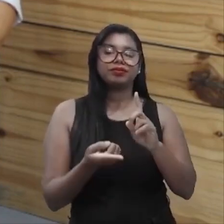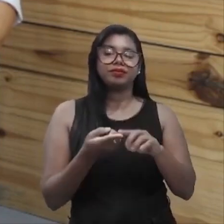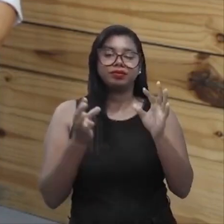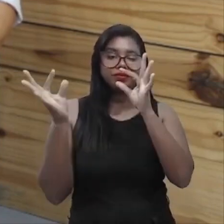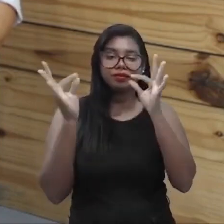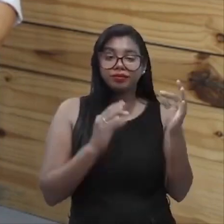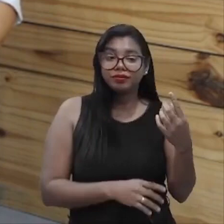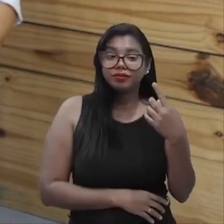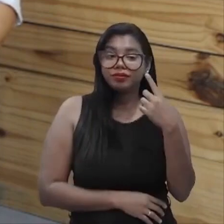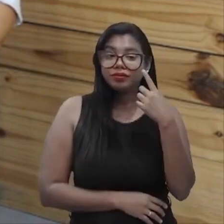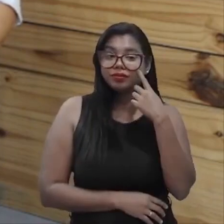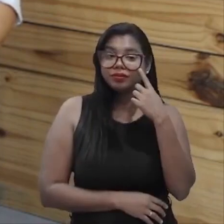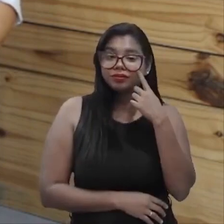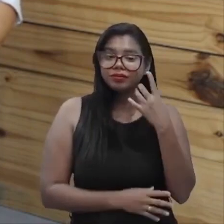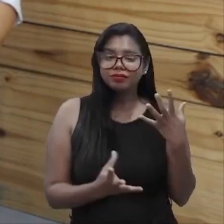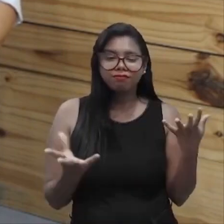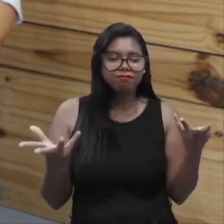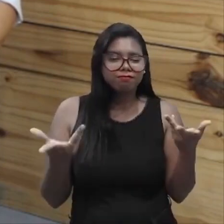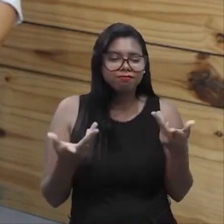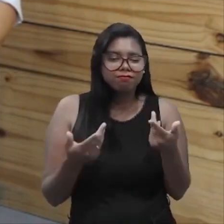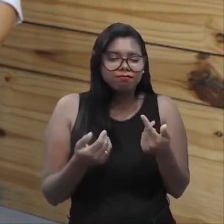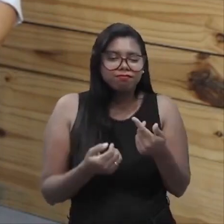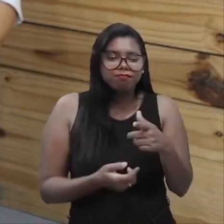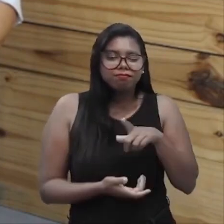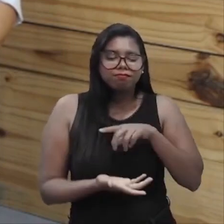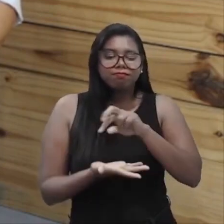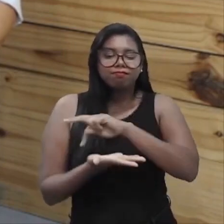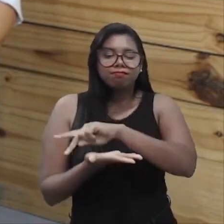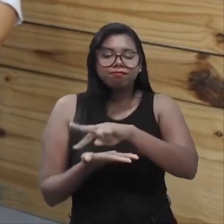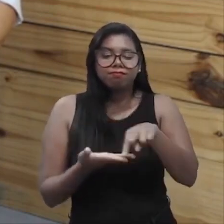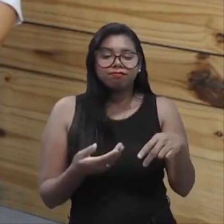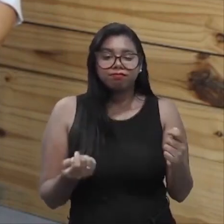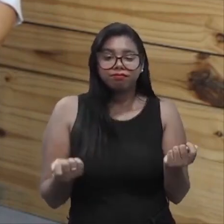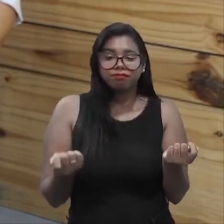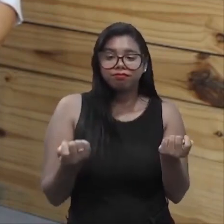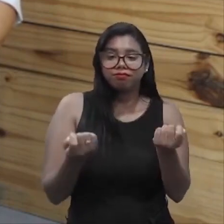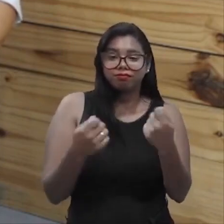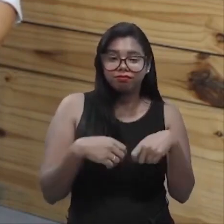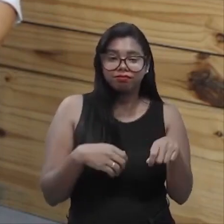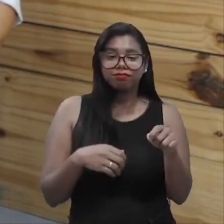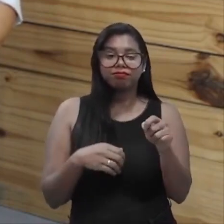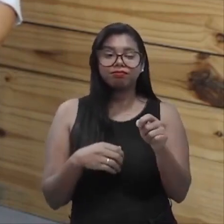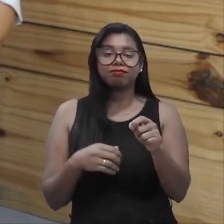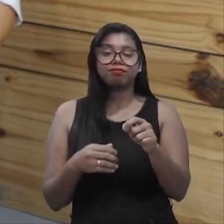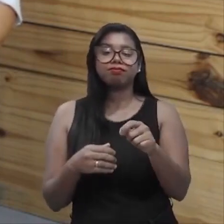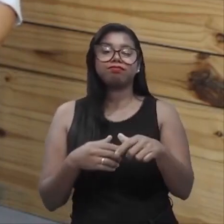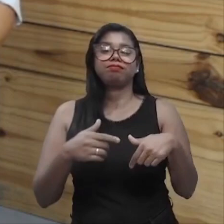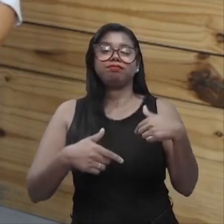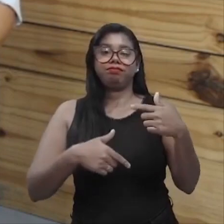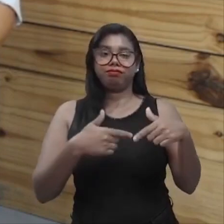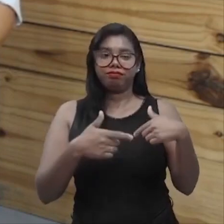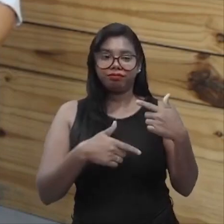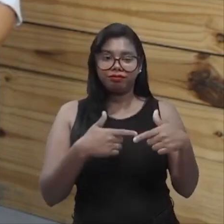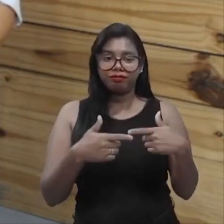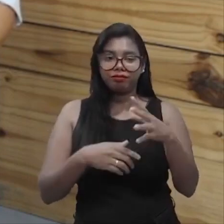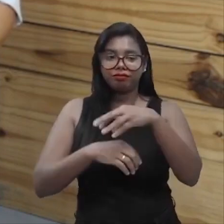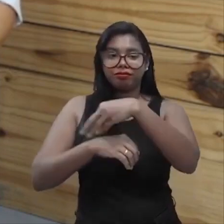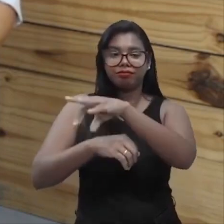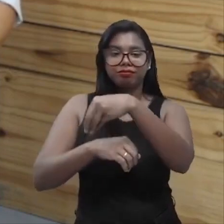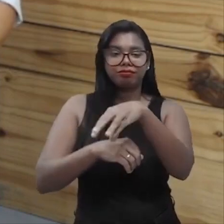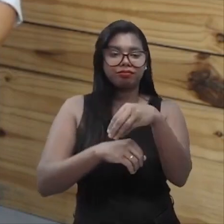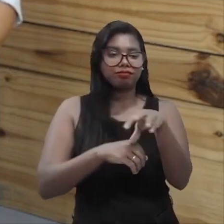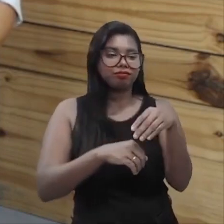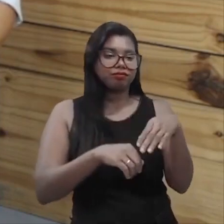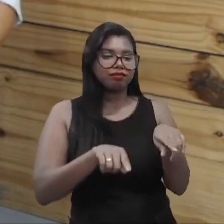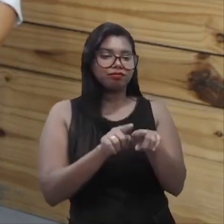como é rico, como tem várias frentes de trabalho. tudo